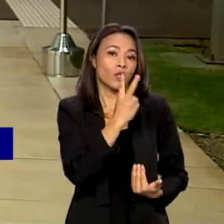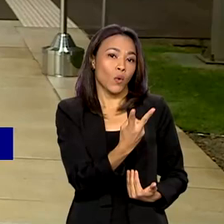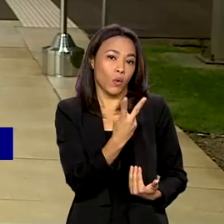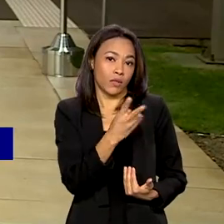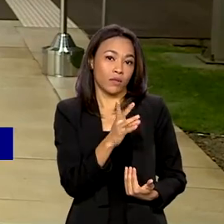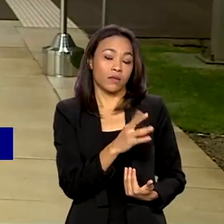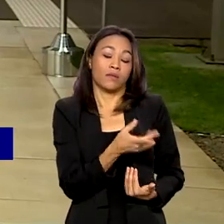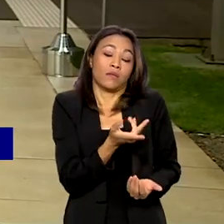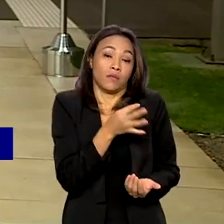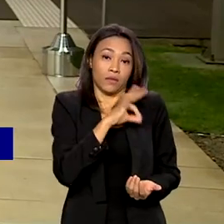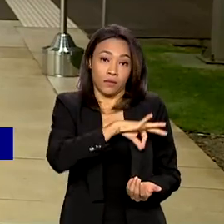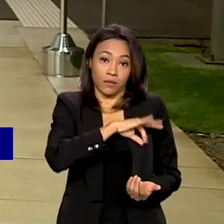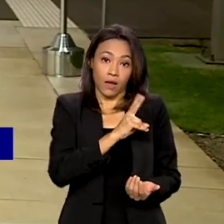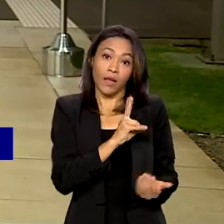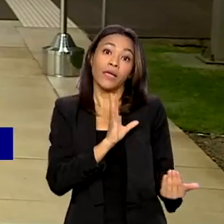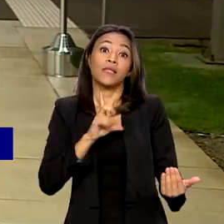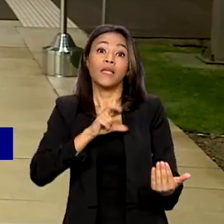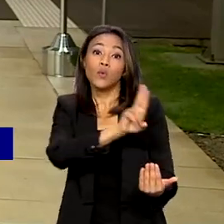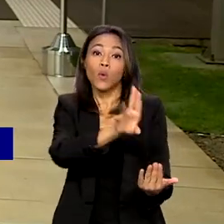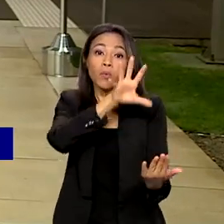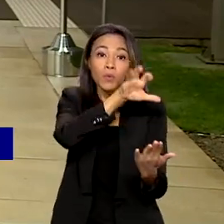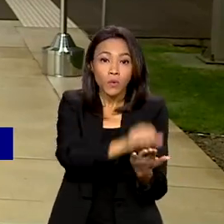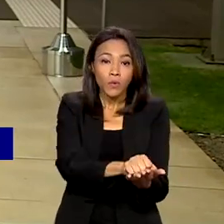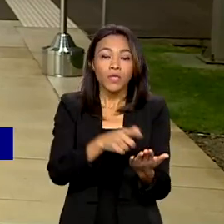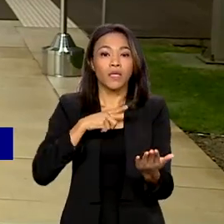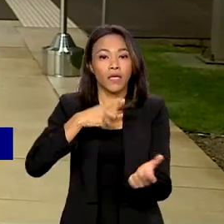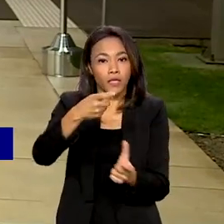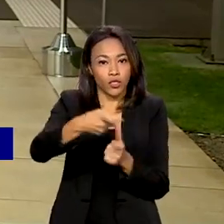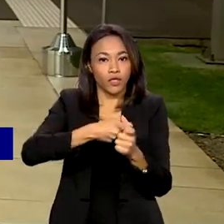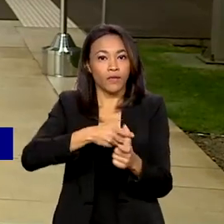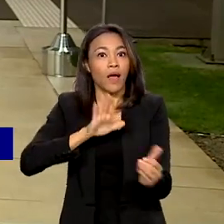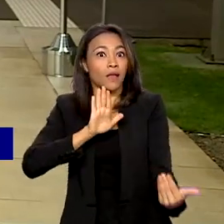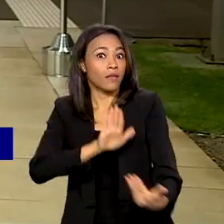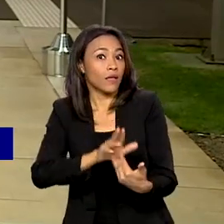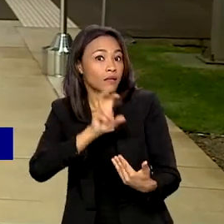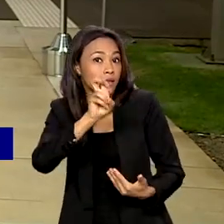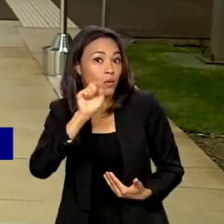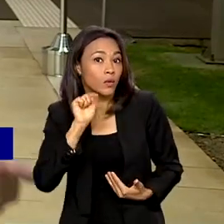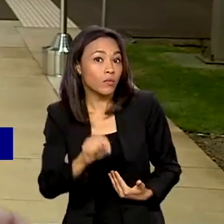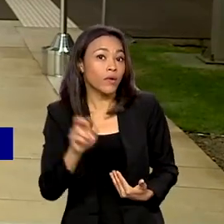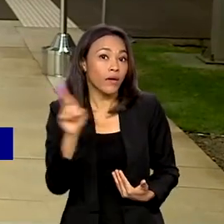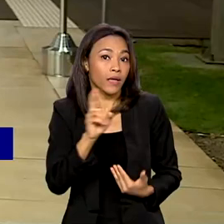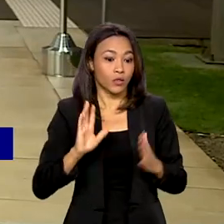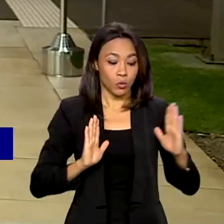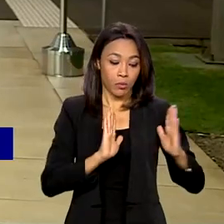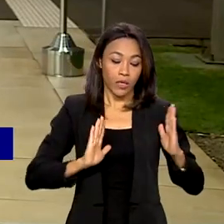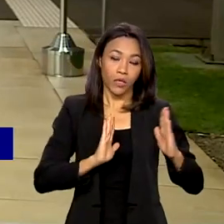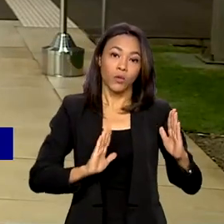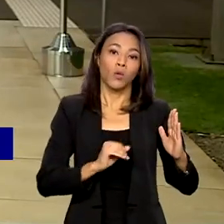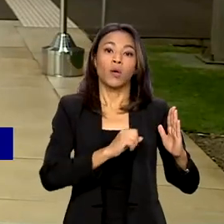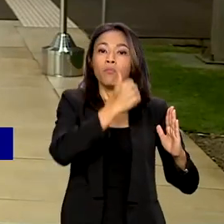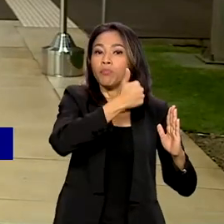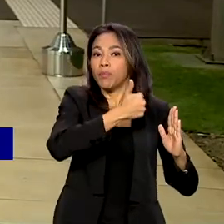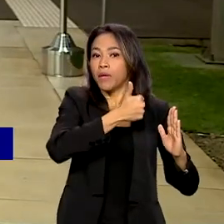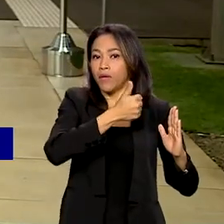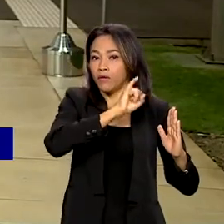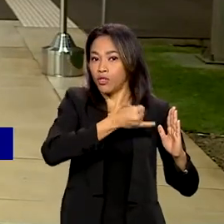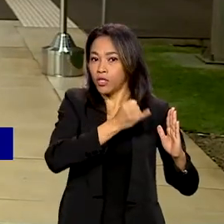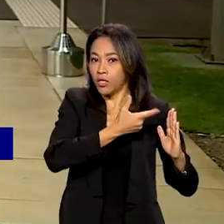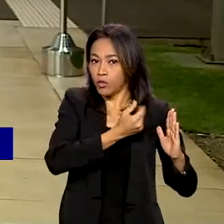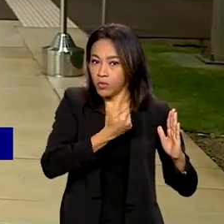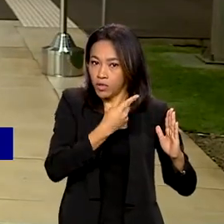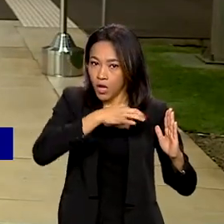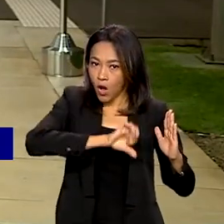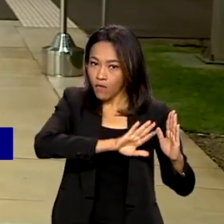inscritas no Cade Único e que têm dívidas de até R$ mil contraídas entre 1 de janeiro de 2019